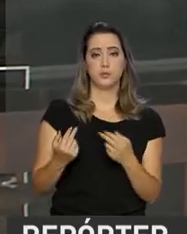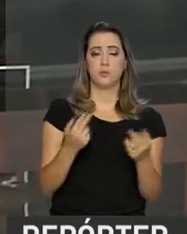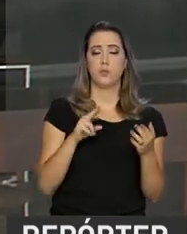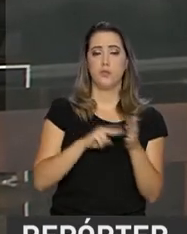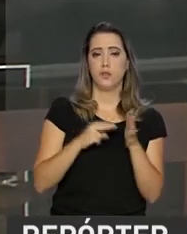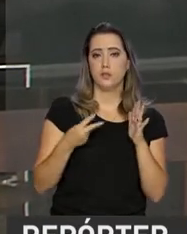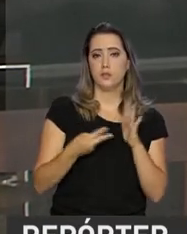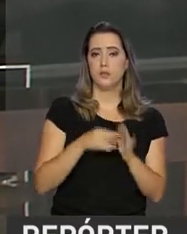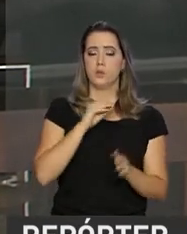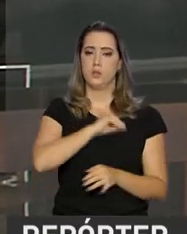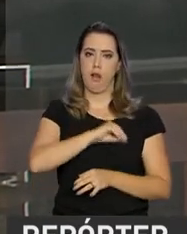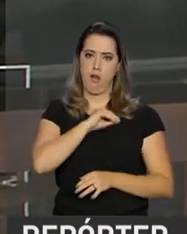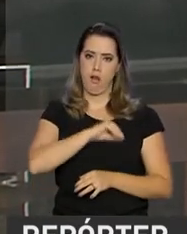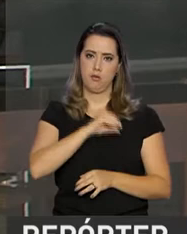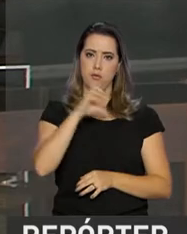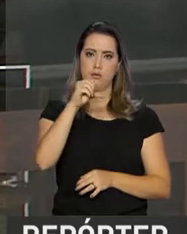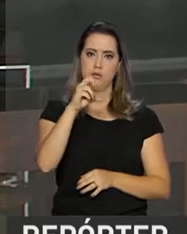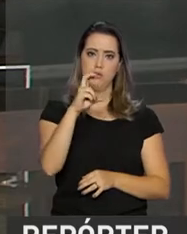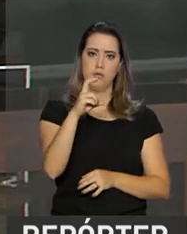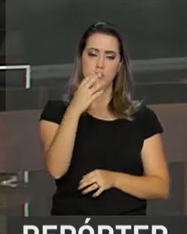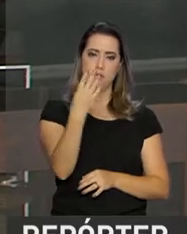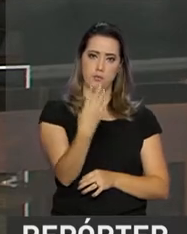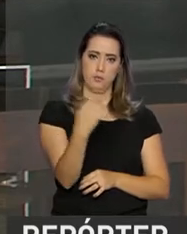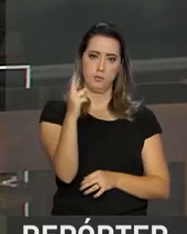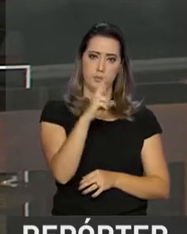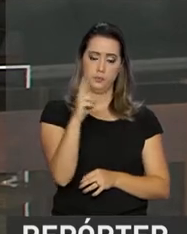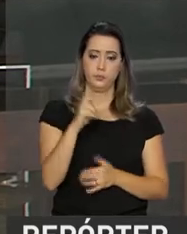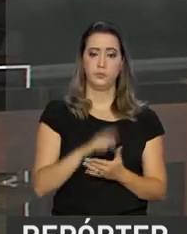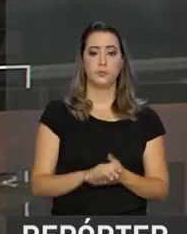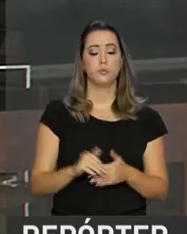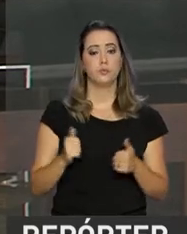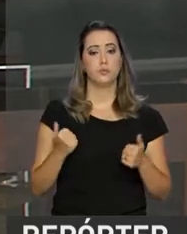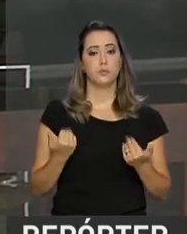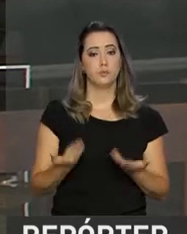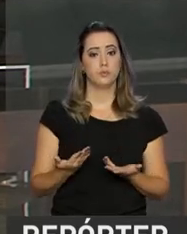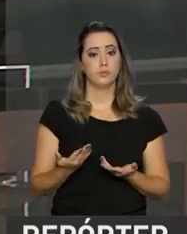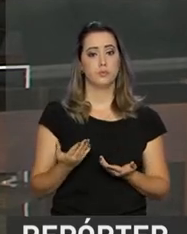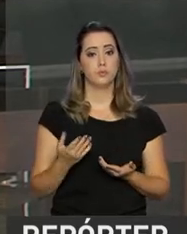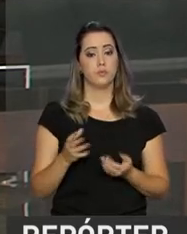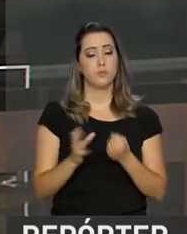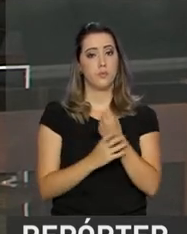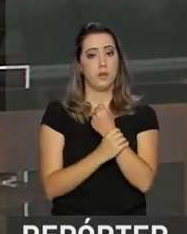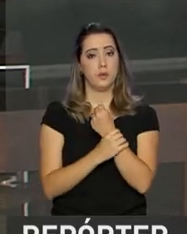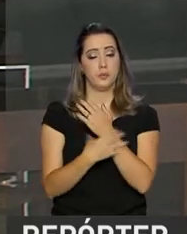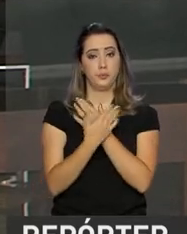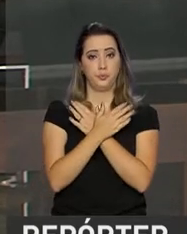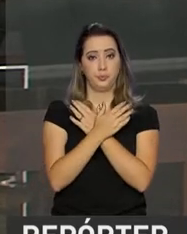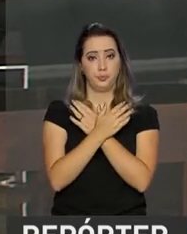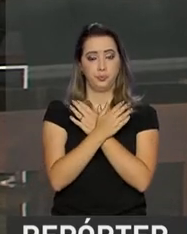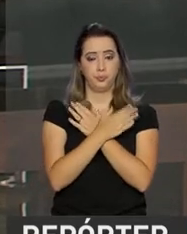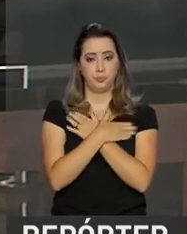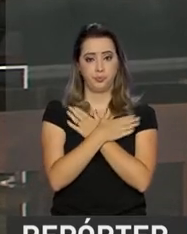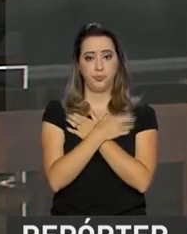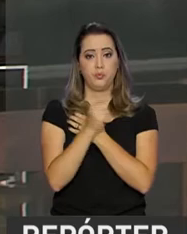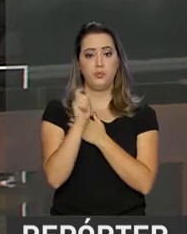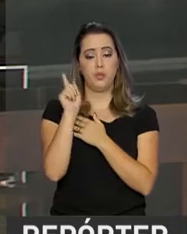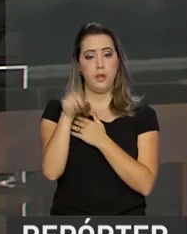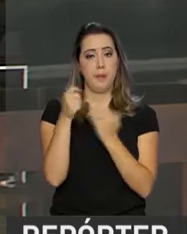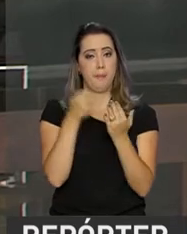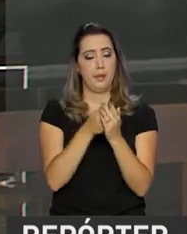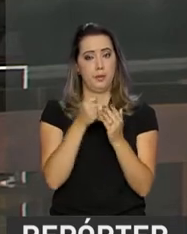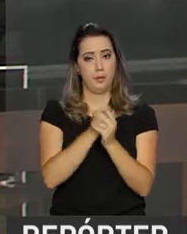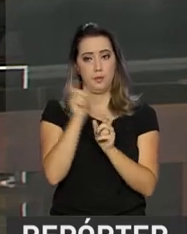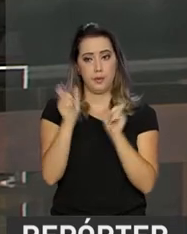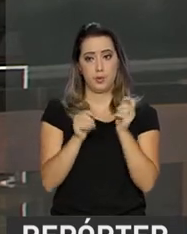salário mínimo, que hoje está em R$ 954,00. Roberto, o seguro-desemprego é aquele benefício pago temporariamente ao trabalhador